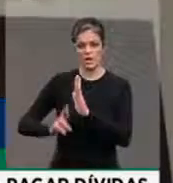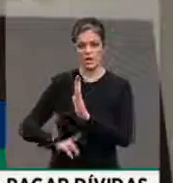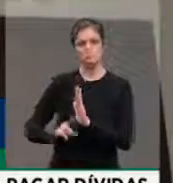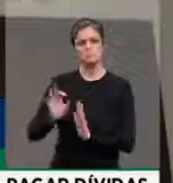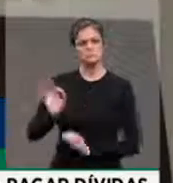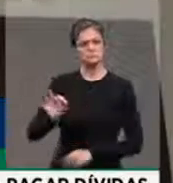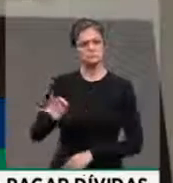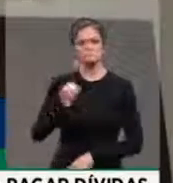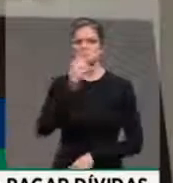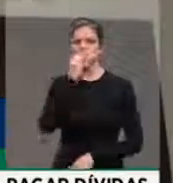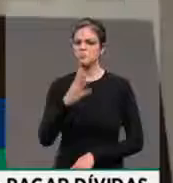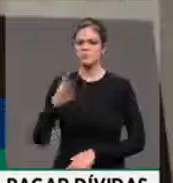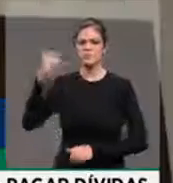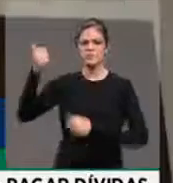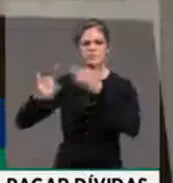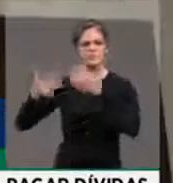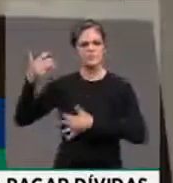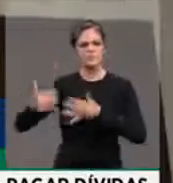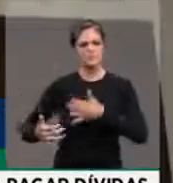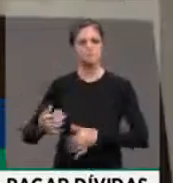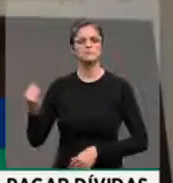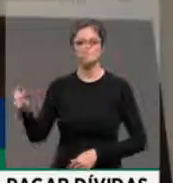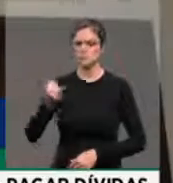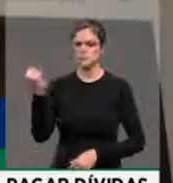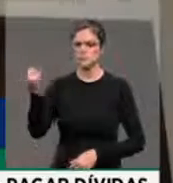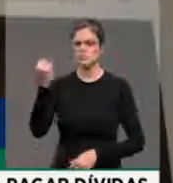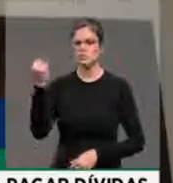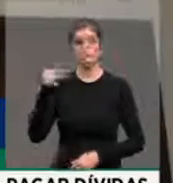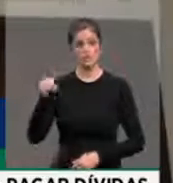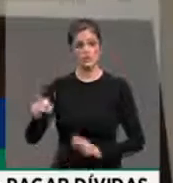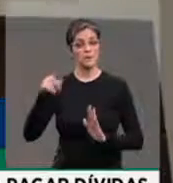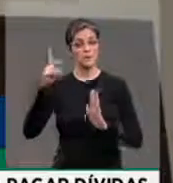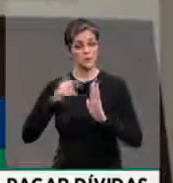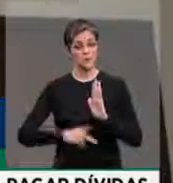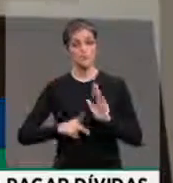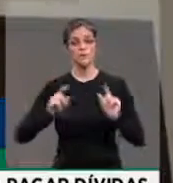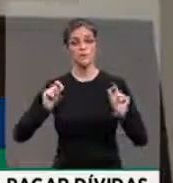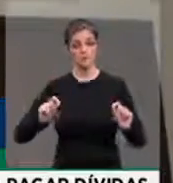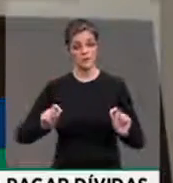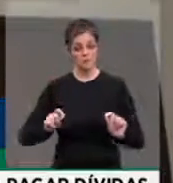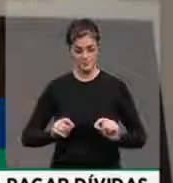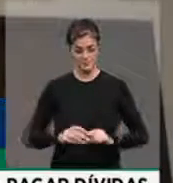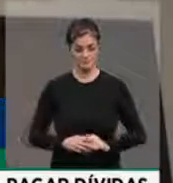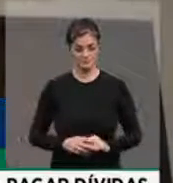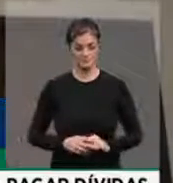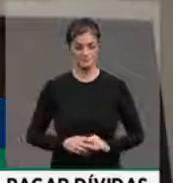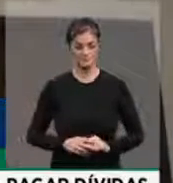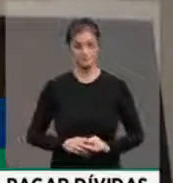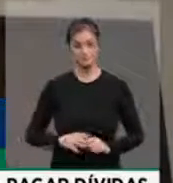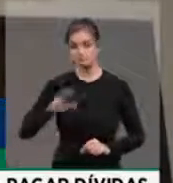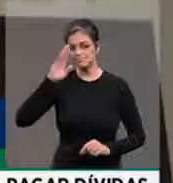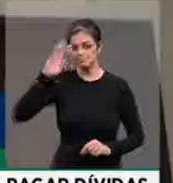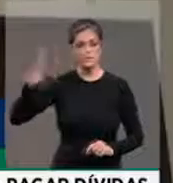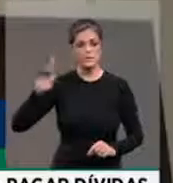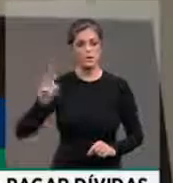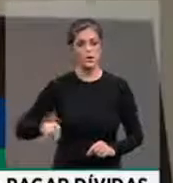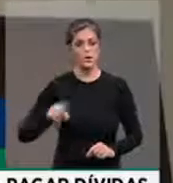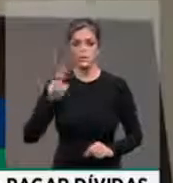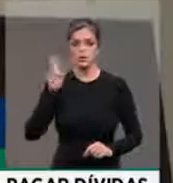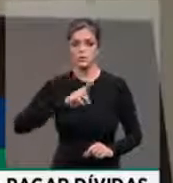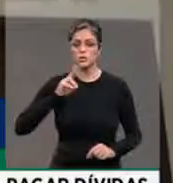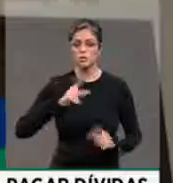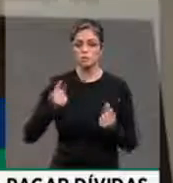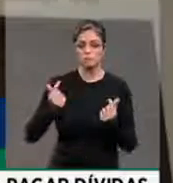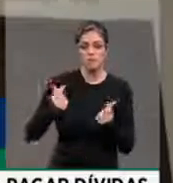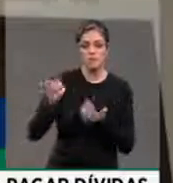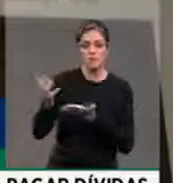exposição, é muito importante, porque este projeto trata fundamentalmente do auxílio emergencial e a sua